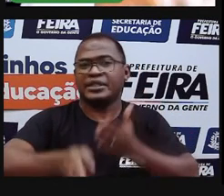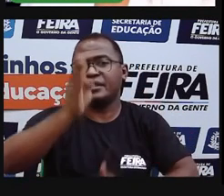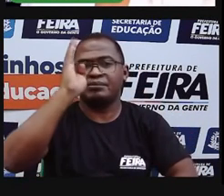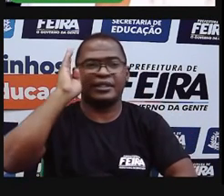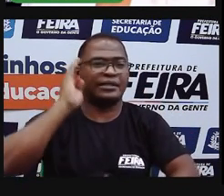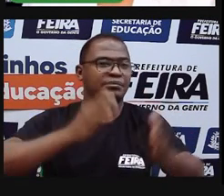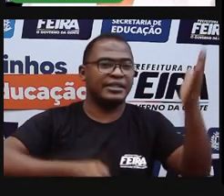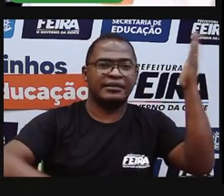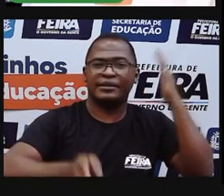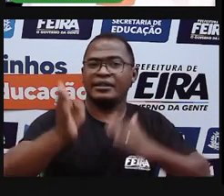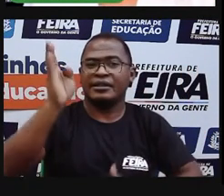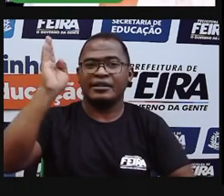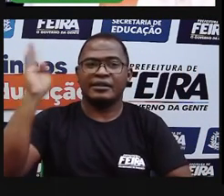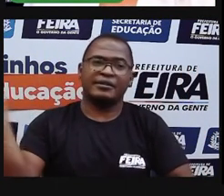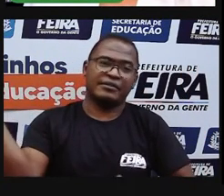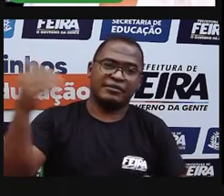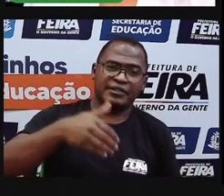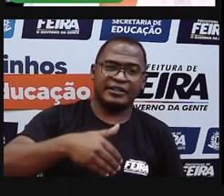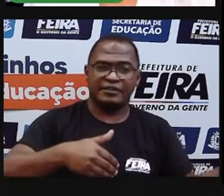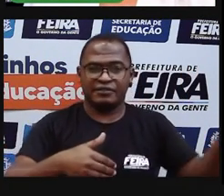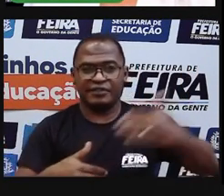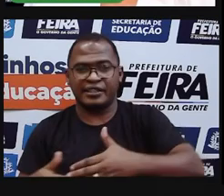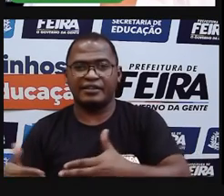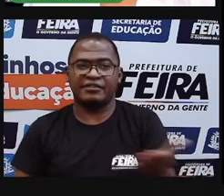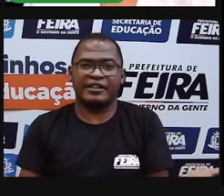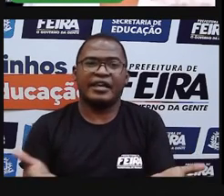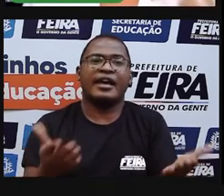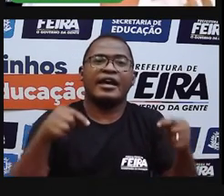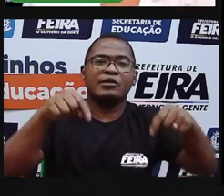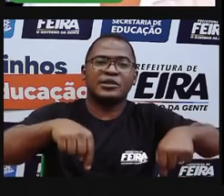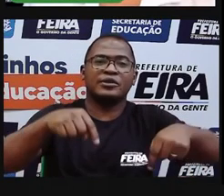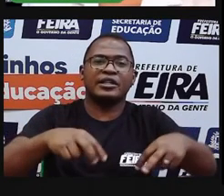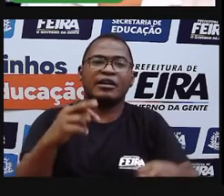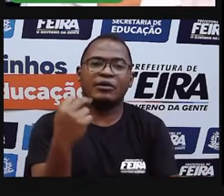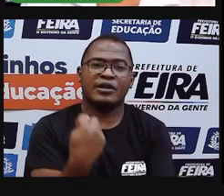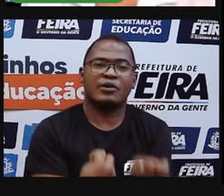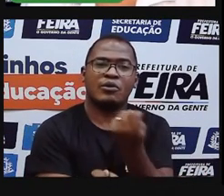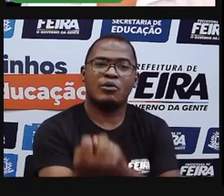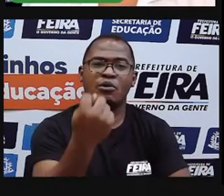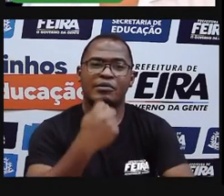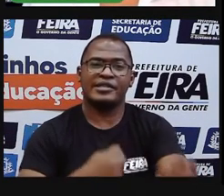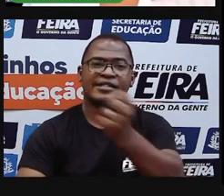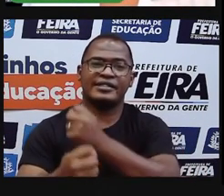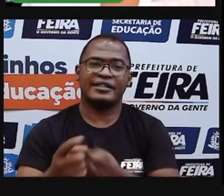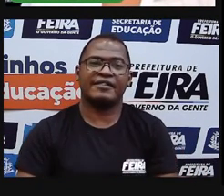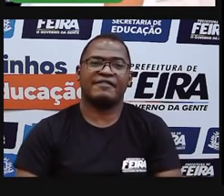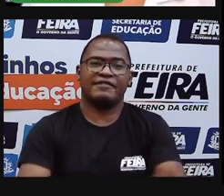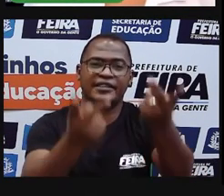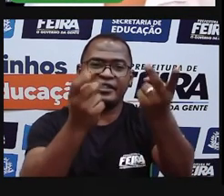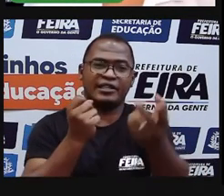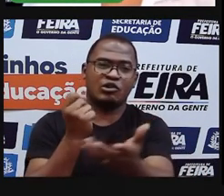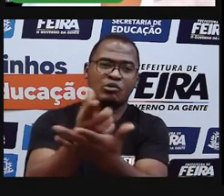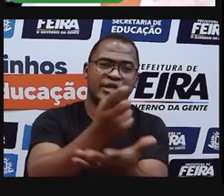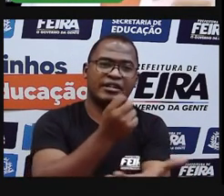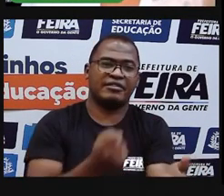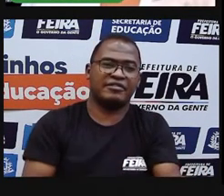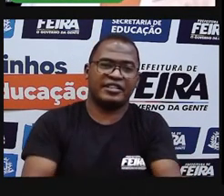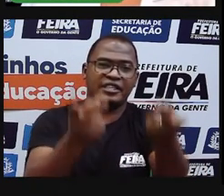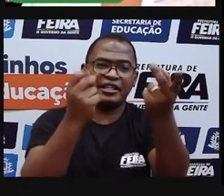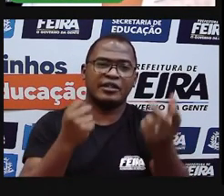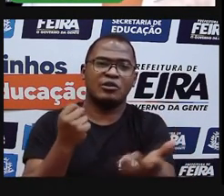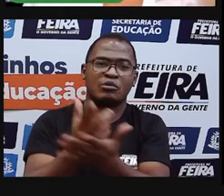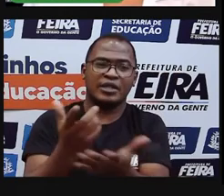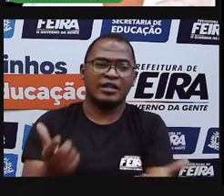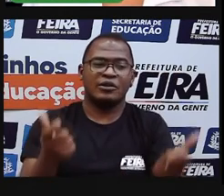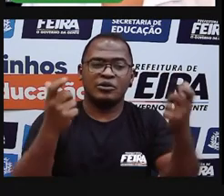começou-se a comercializar alguns produtos. Então, foi aí que começa toda a nossa história, né, um local onde não